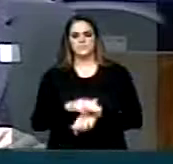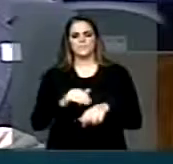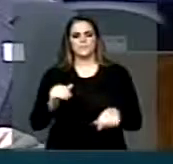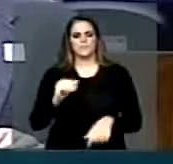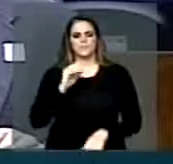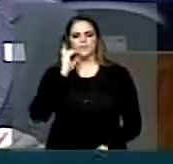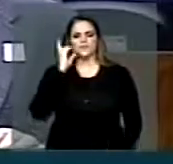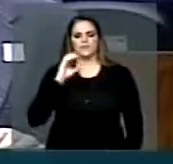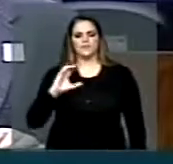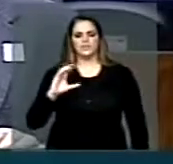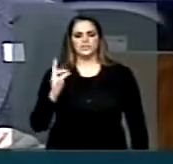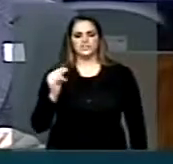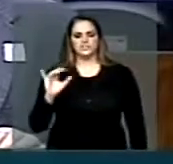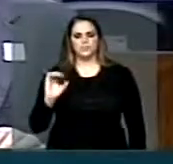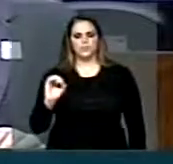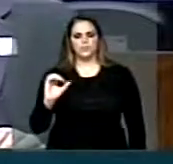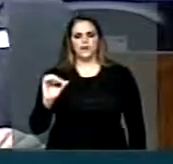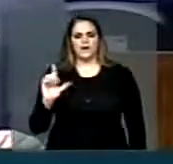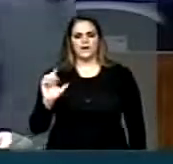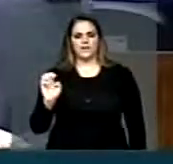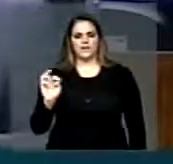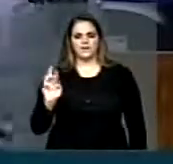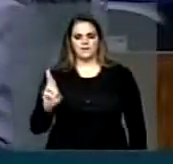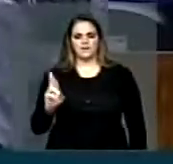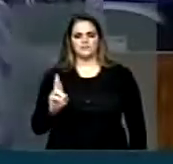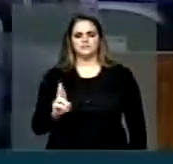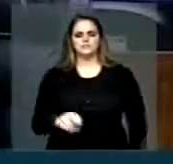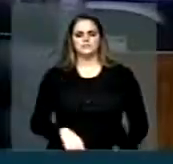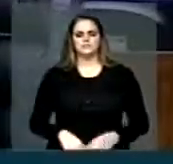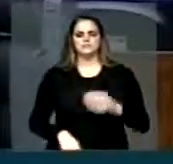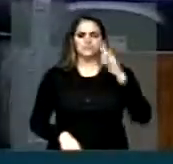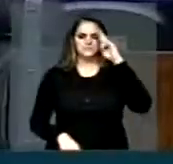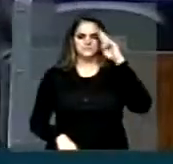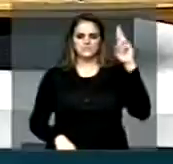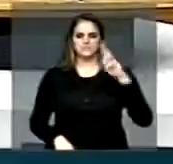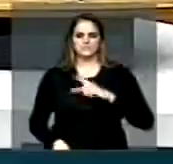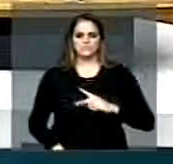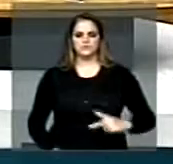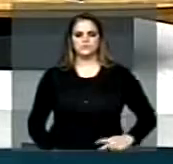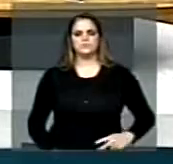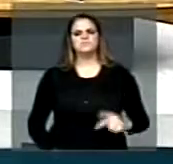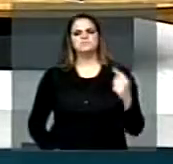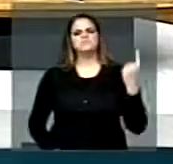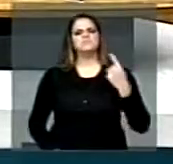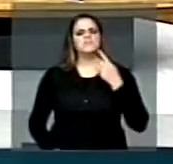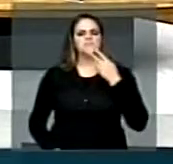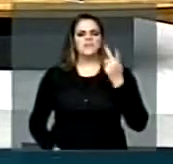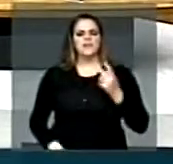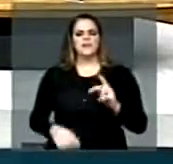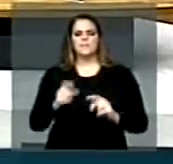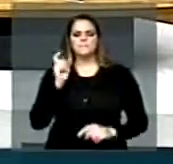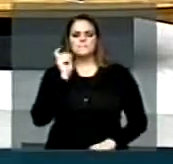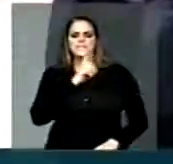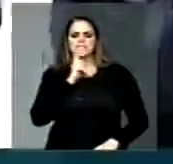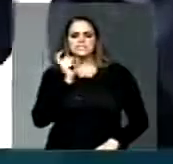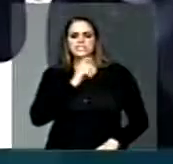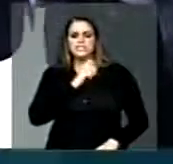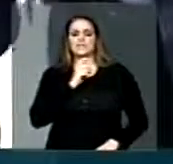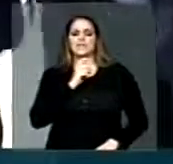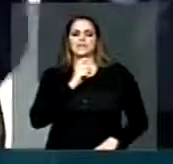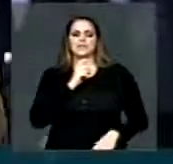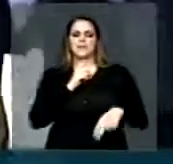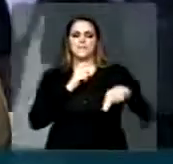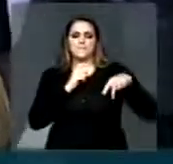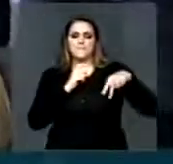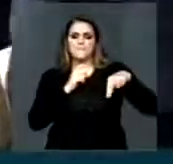do Chico Alencar, um minuto. Sr. Presidente, disse que mentira tem perna curta, mas sabemos que tem